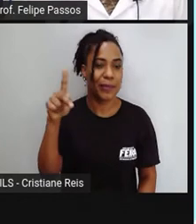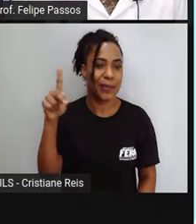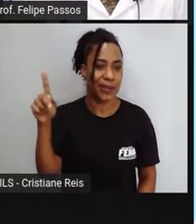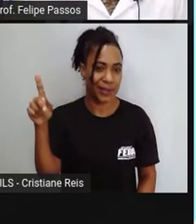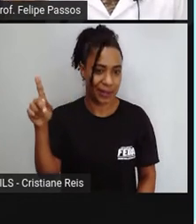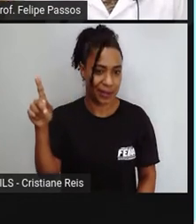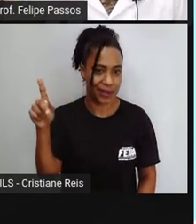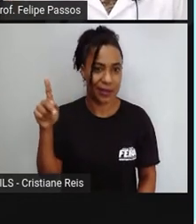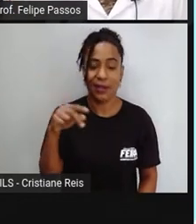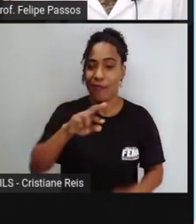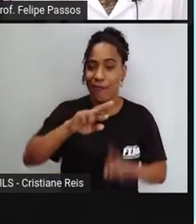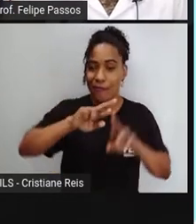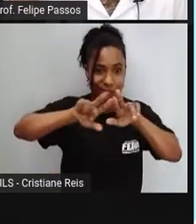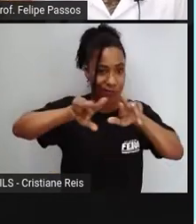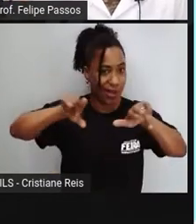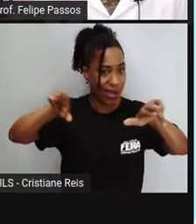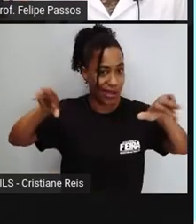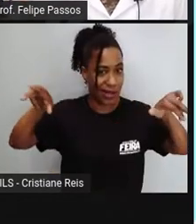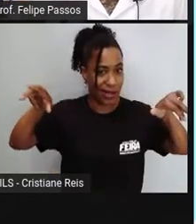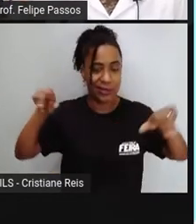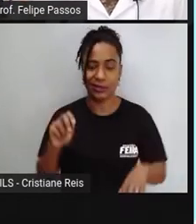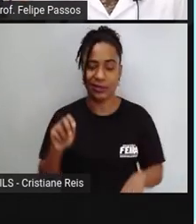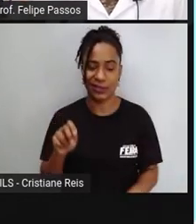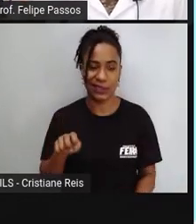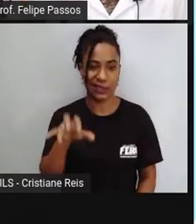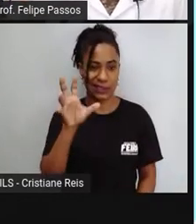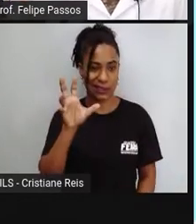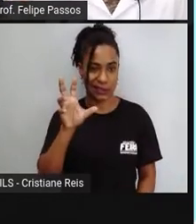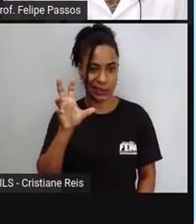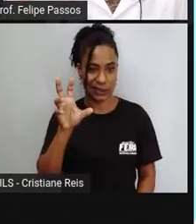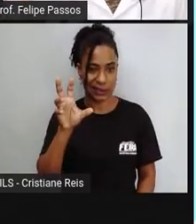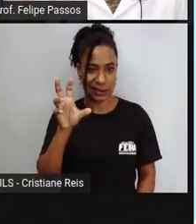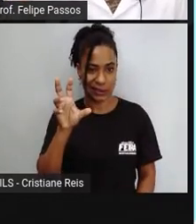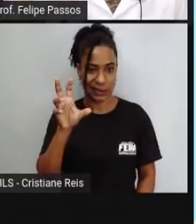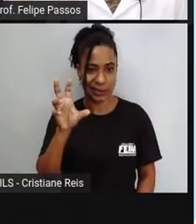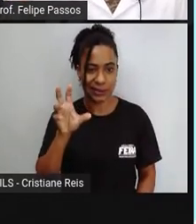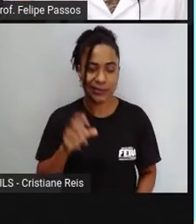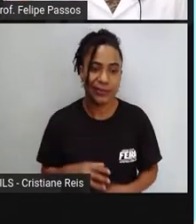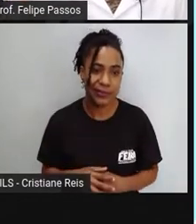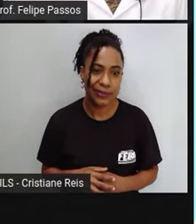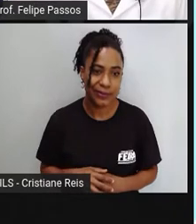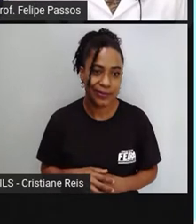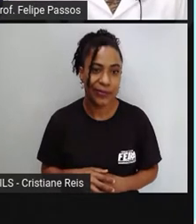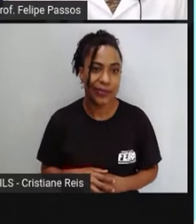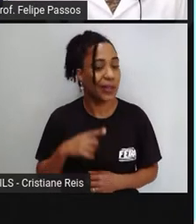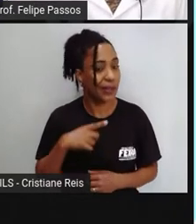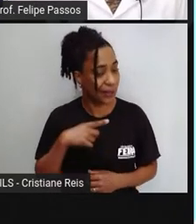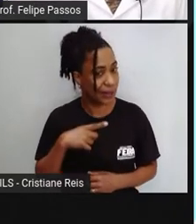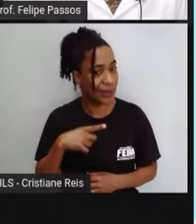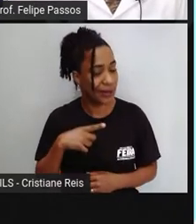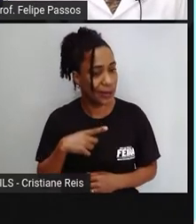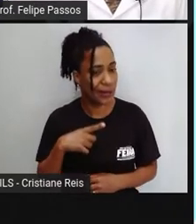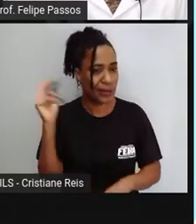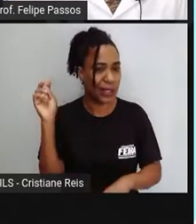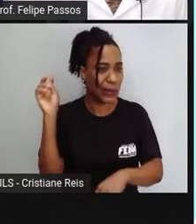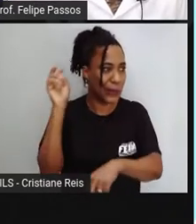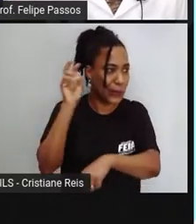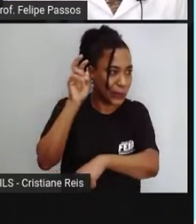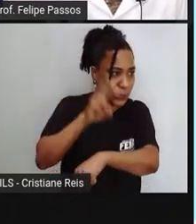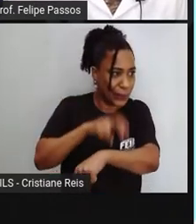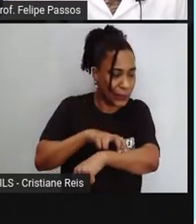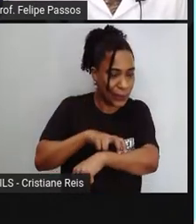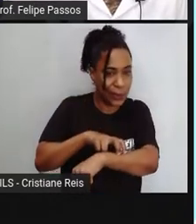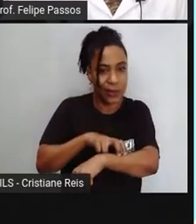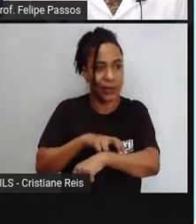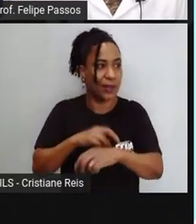espécie. São algumas espécies consideradas armadeiras. A consequência dessa picada da aranha é